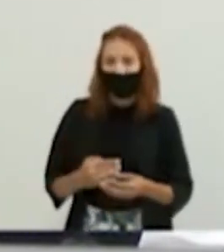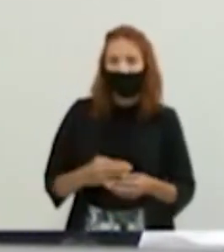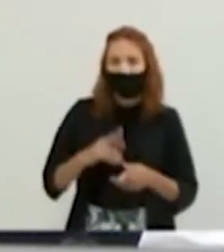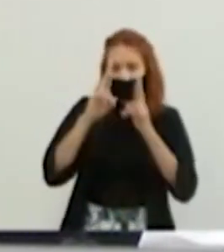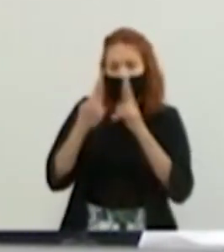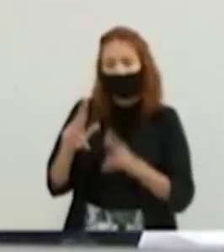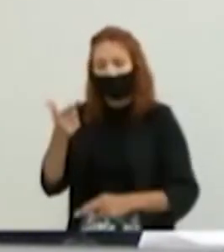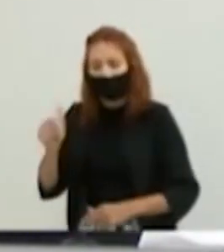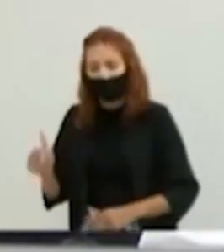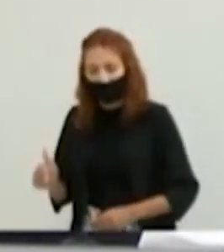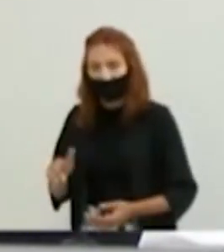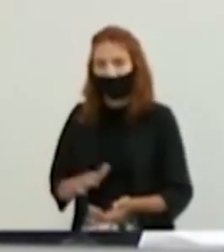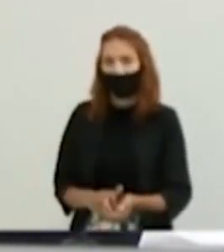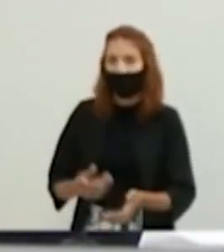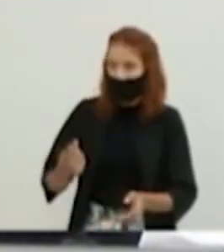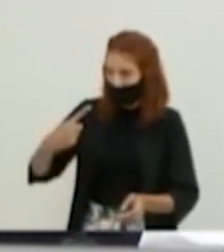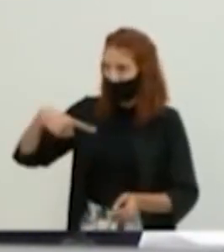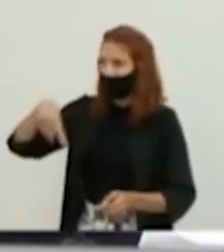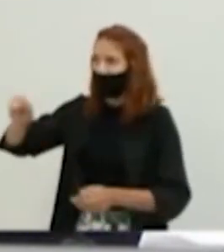30 segundos, senhor presidente.